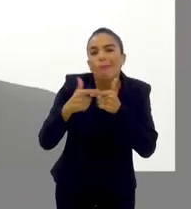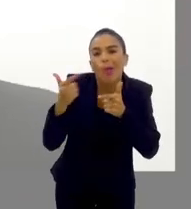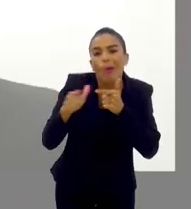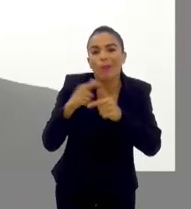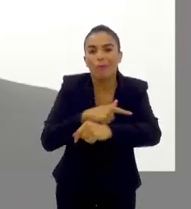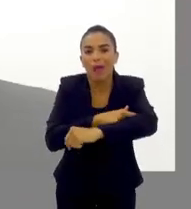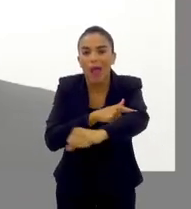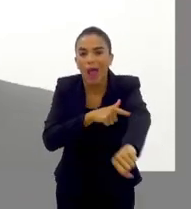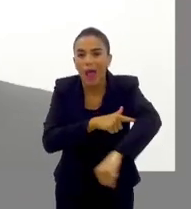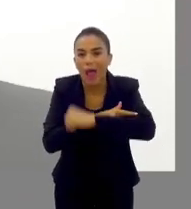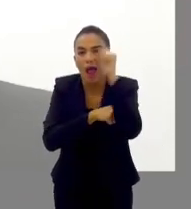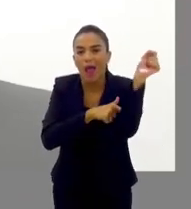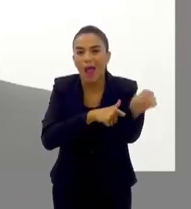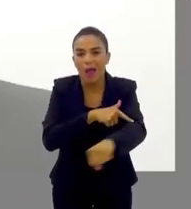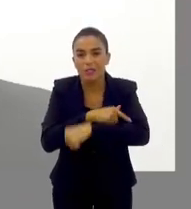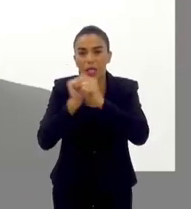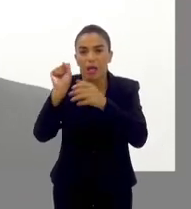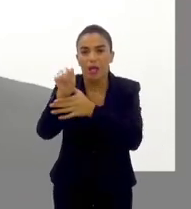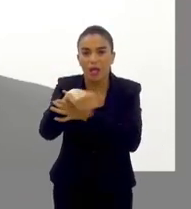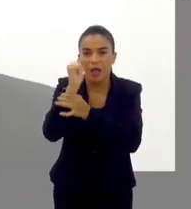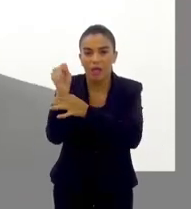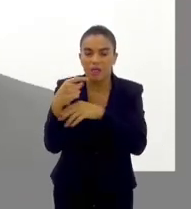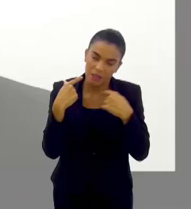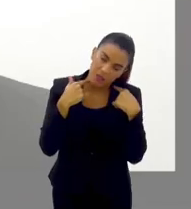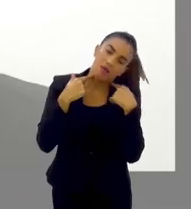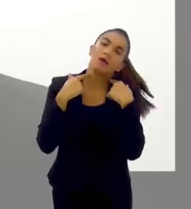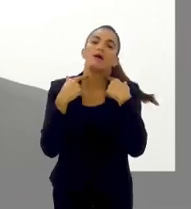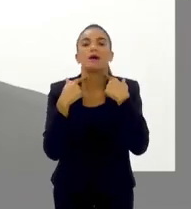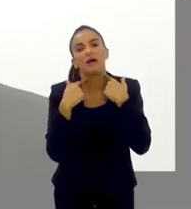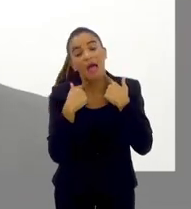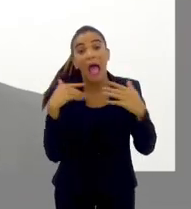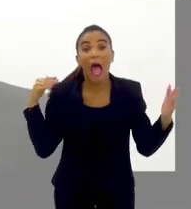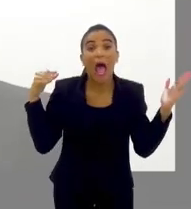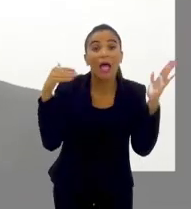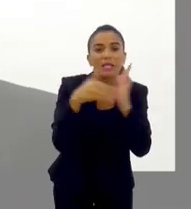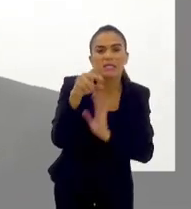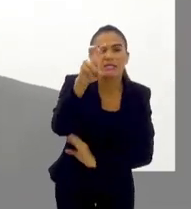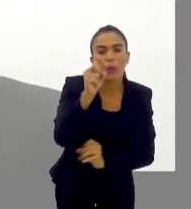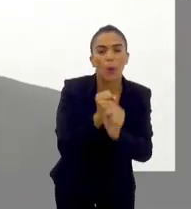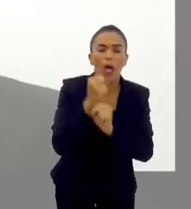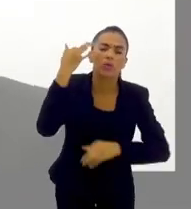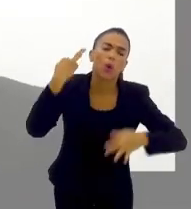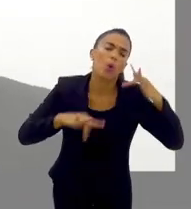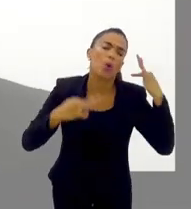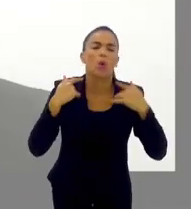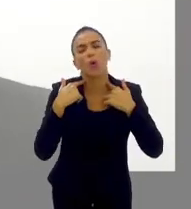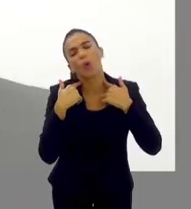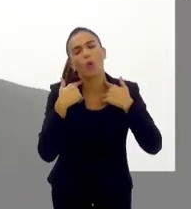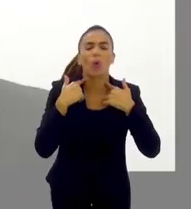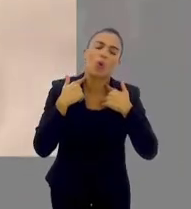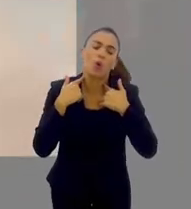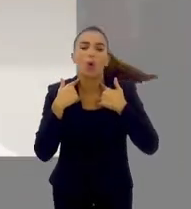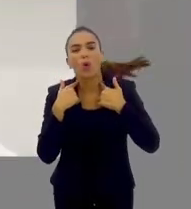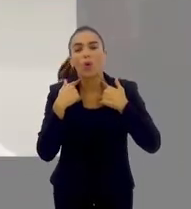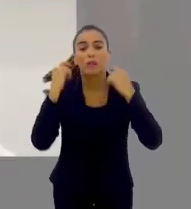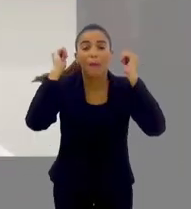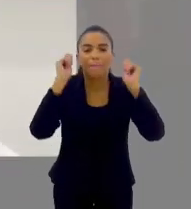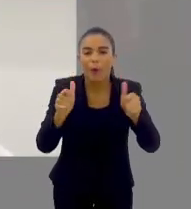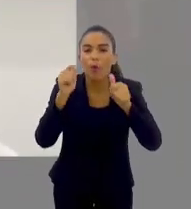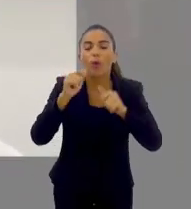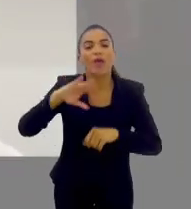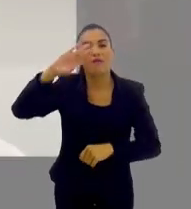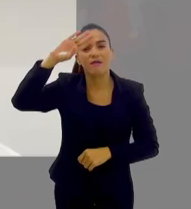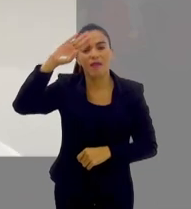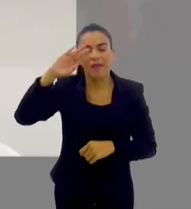articular, pode te dar quadros crônicos por até 5 anos de dor, por exemplo, pode ser um gatilho para